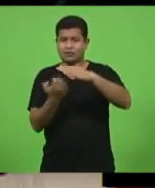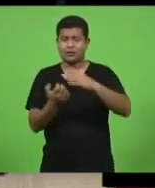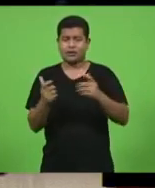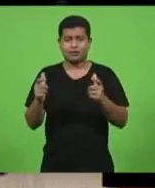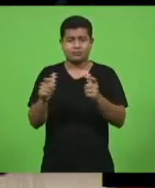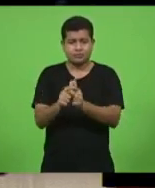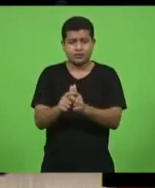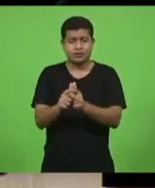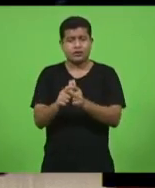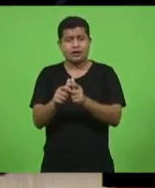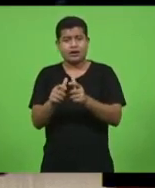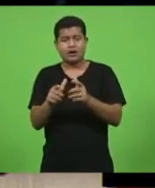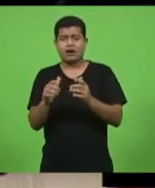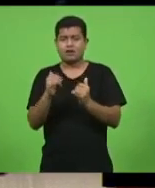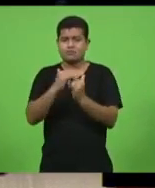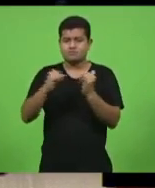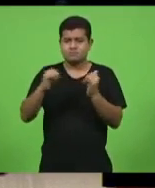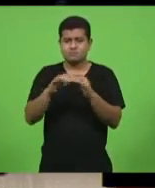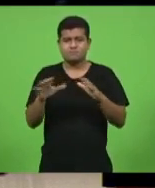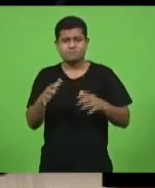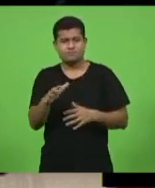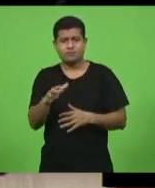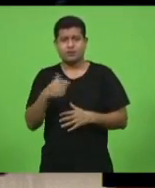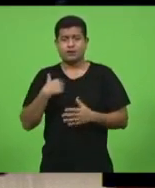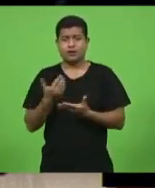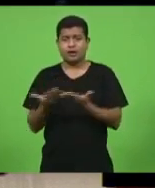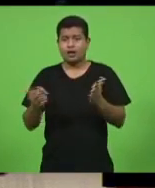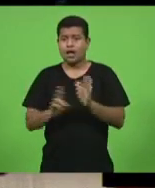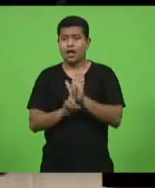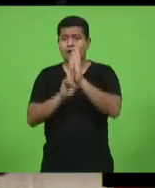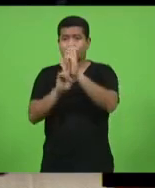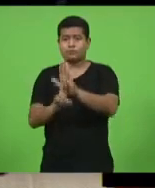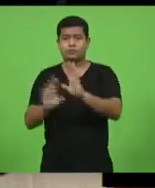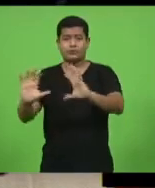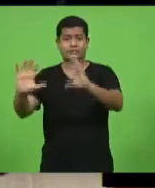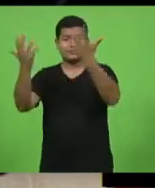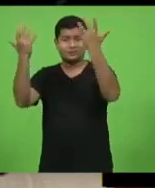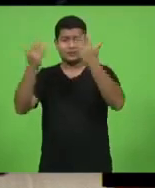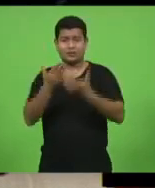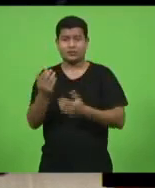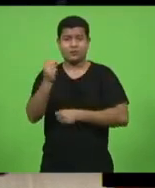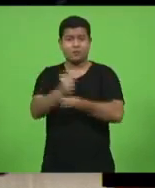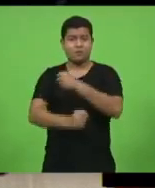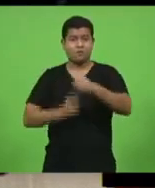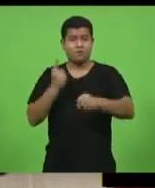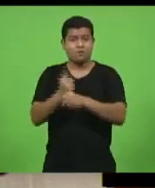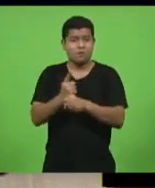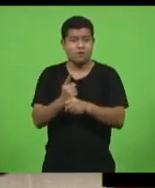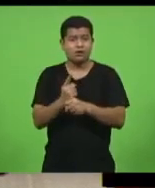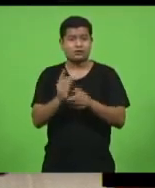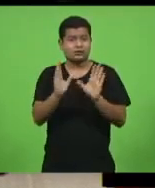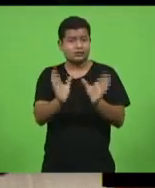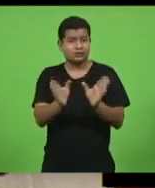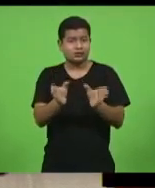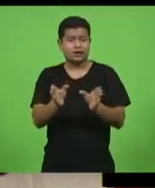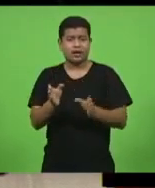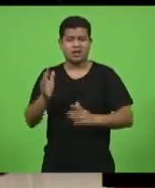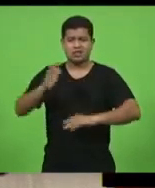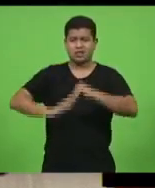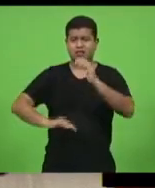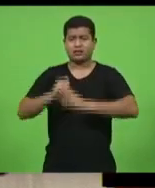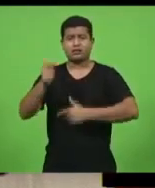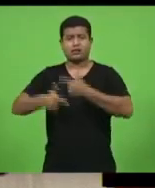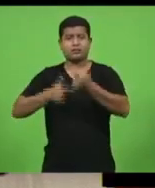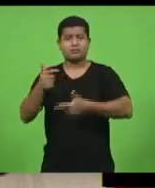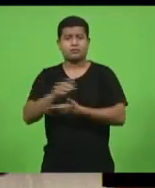aqueles representantes dos eventos que estão há um ano, um ano, sem nenhuma atividade, uma